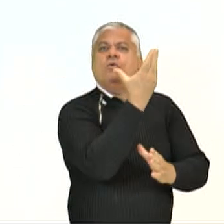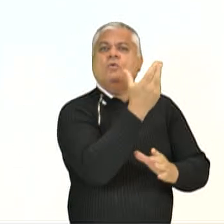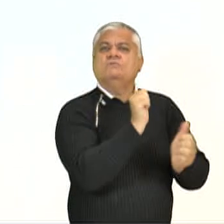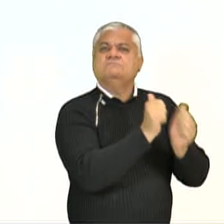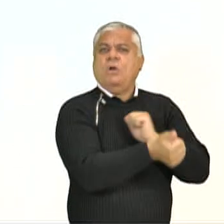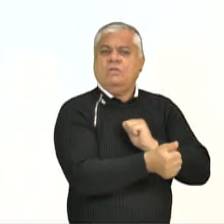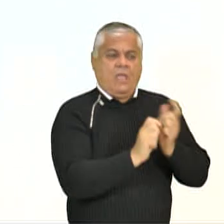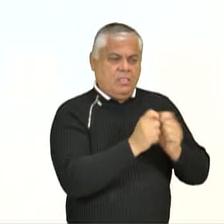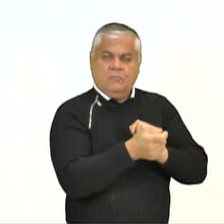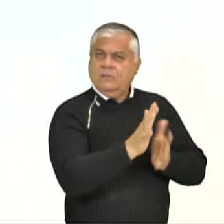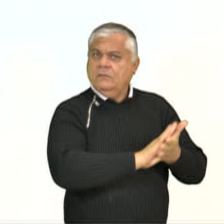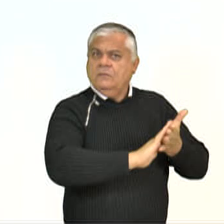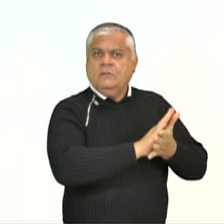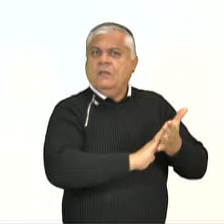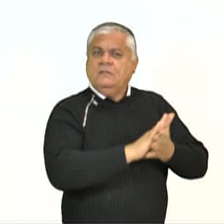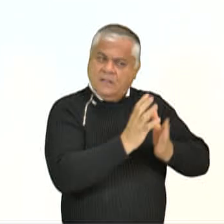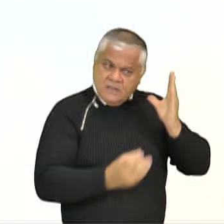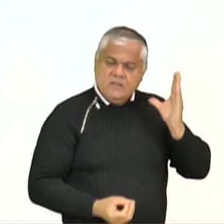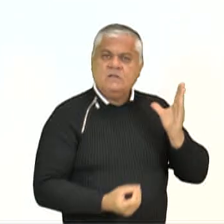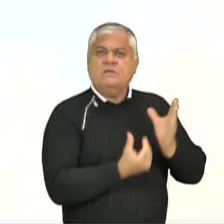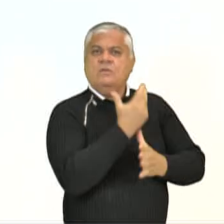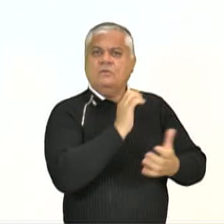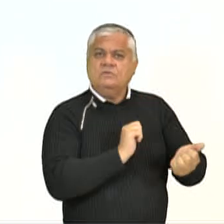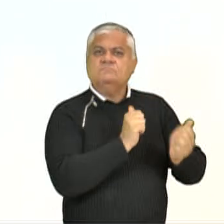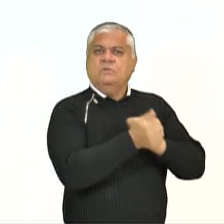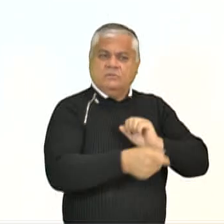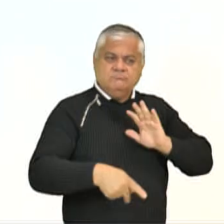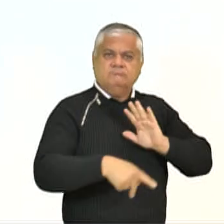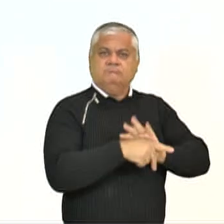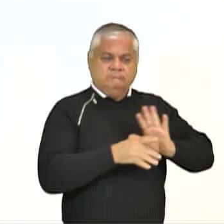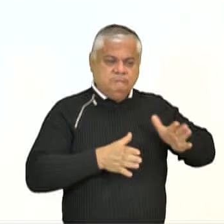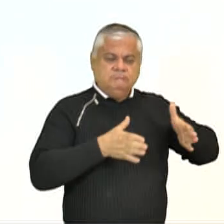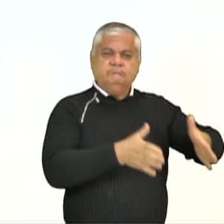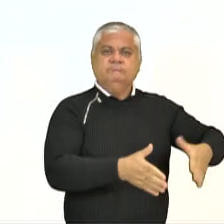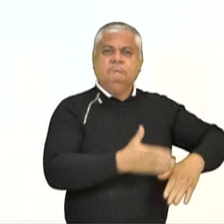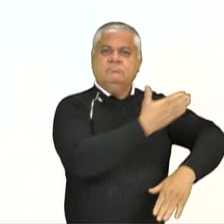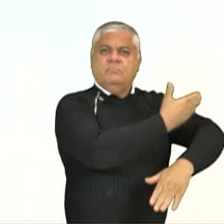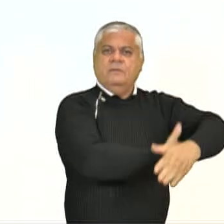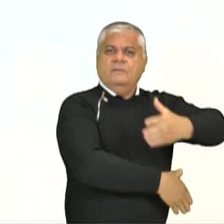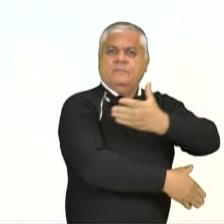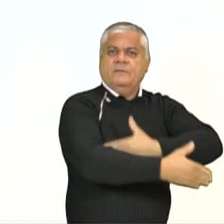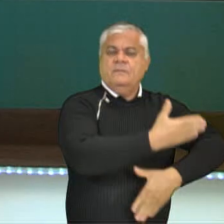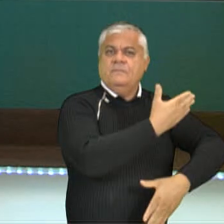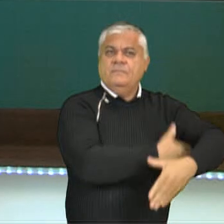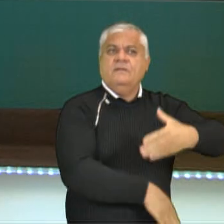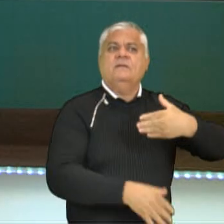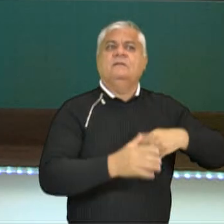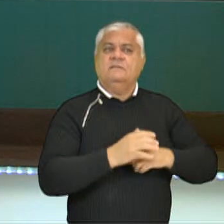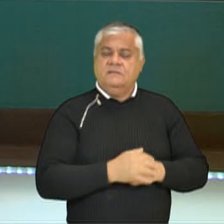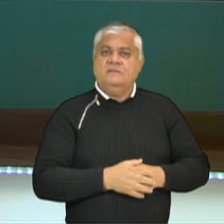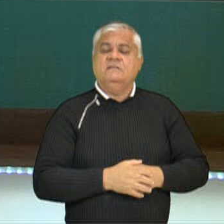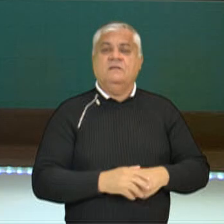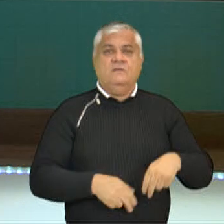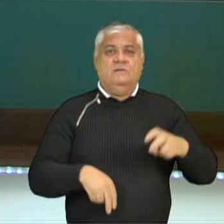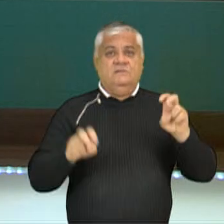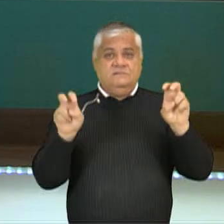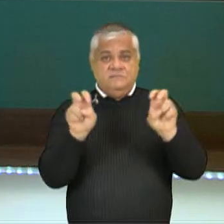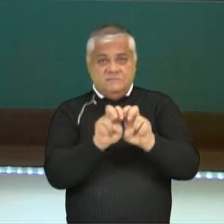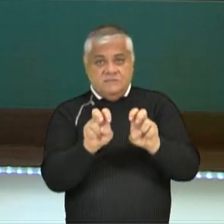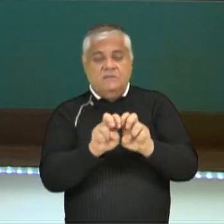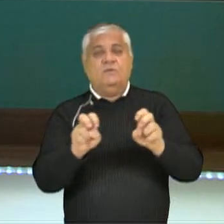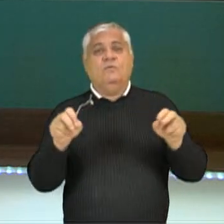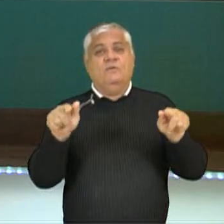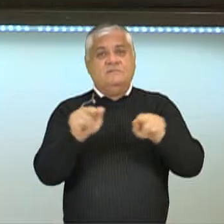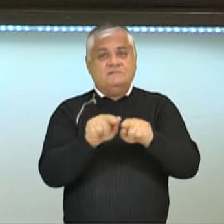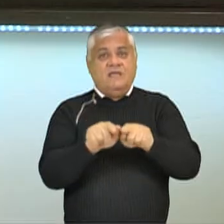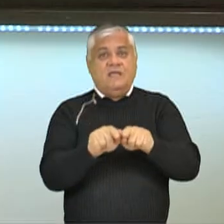por exemplo, se a pegar o futebol, existiu futebol, eles adaptaram o futebol para o futebol de 5, futebol de 7. No